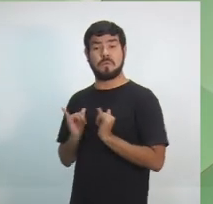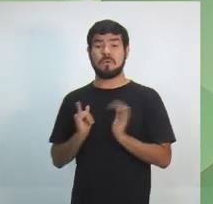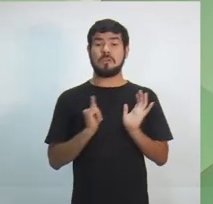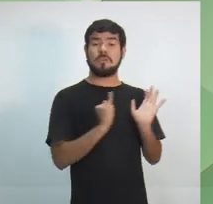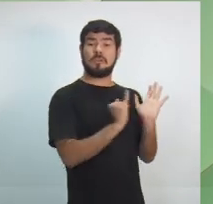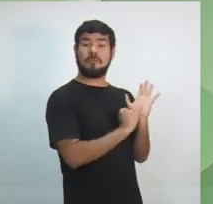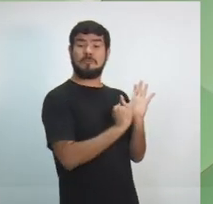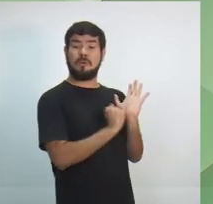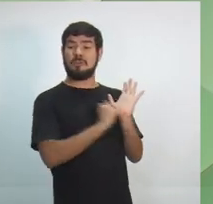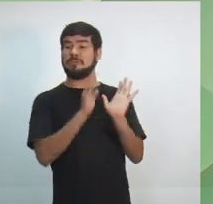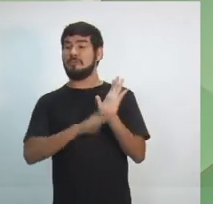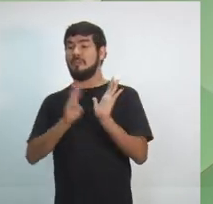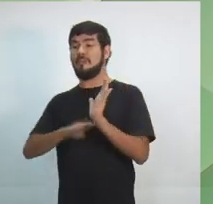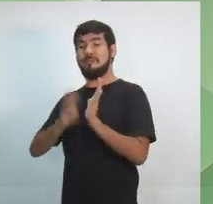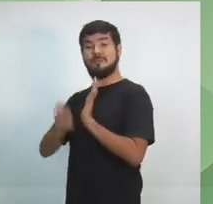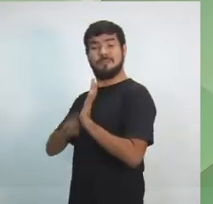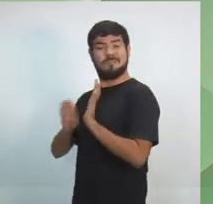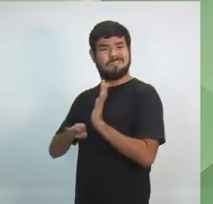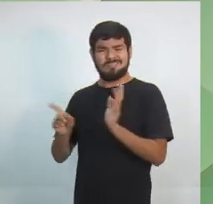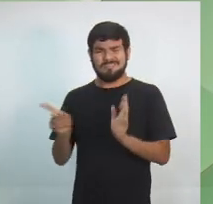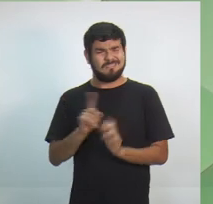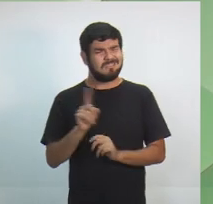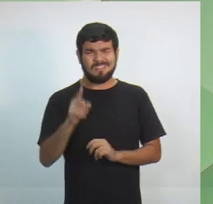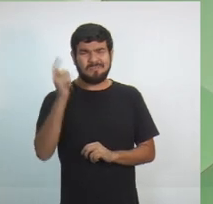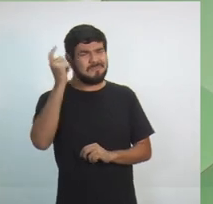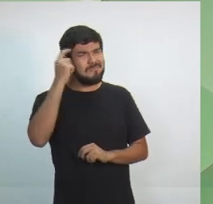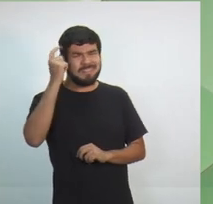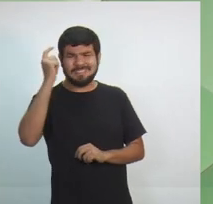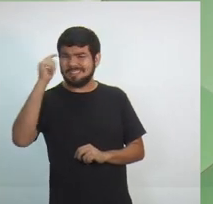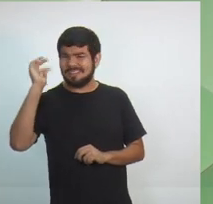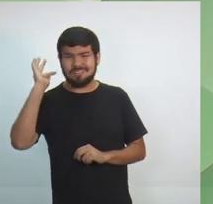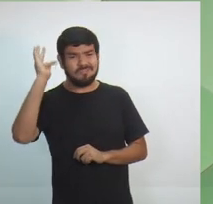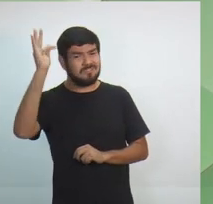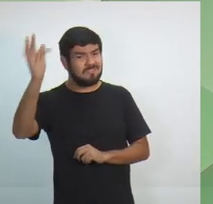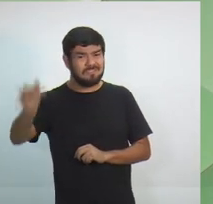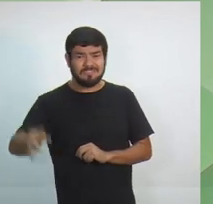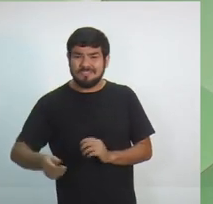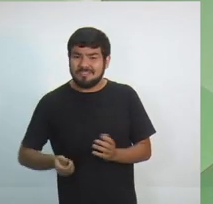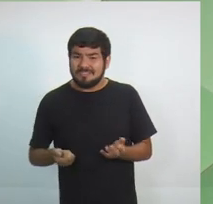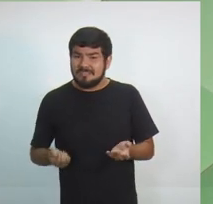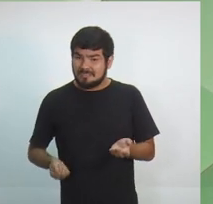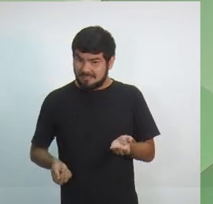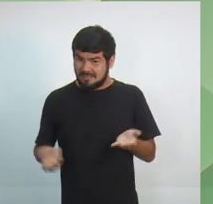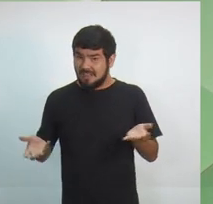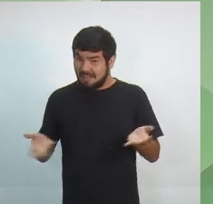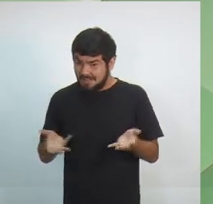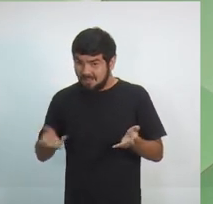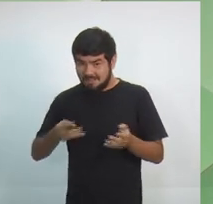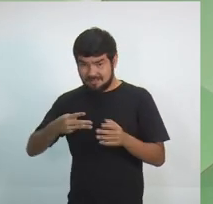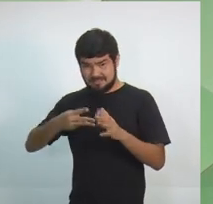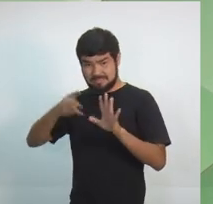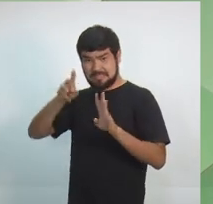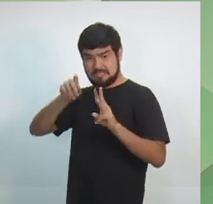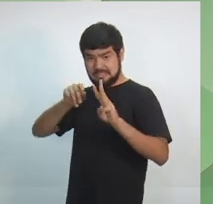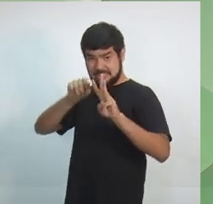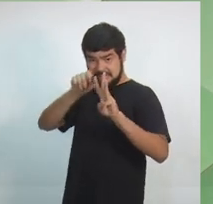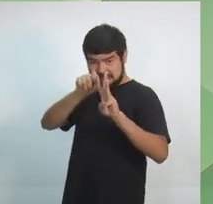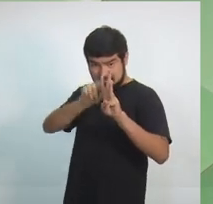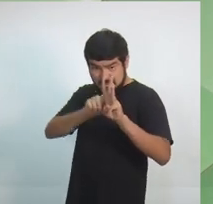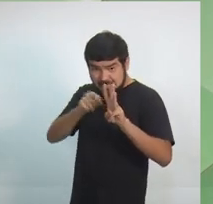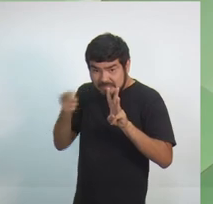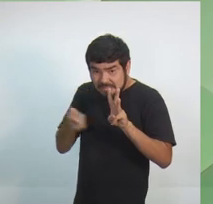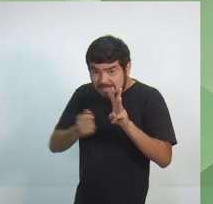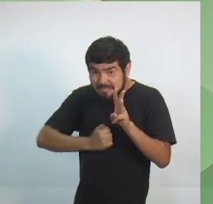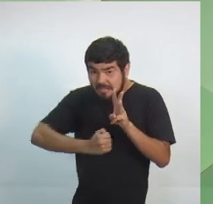da Zona Franca de Manaus, e não pensaram o futuro. No primeiro trimestre desse ano, de acordo com dados